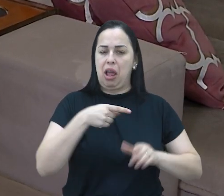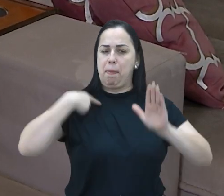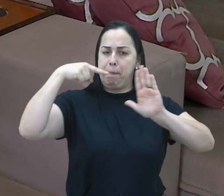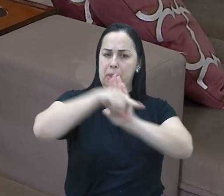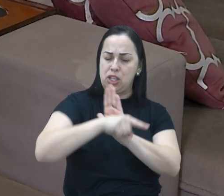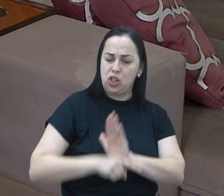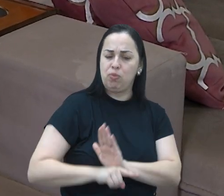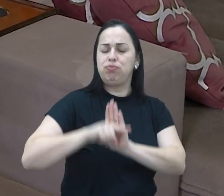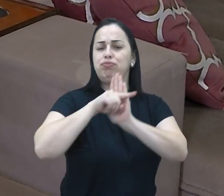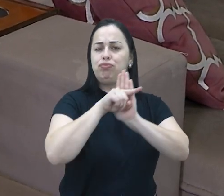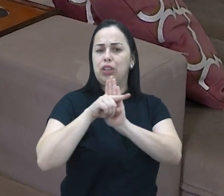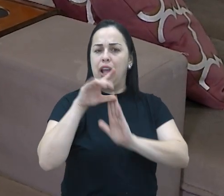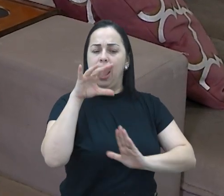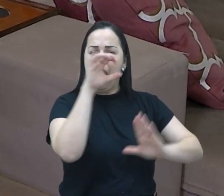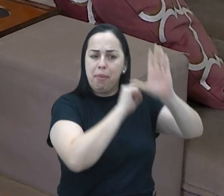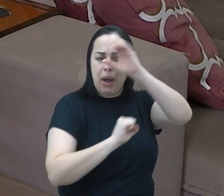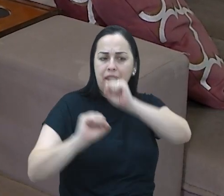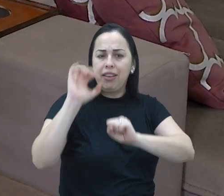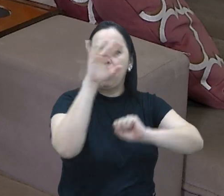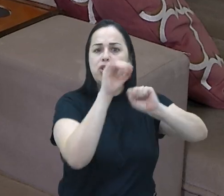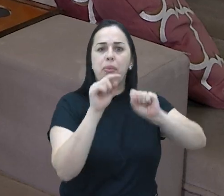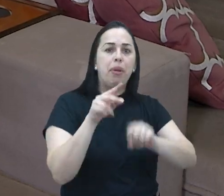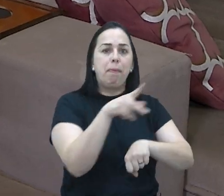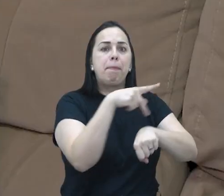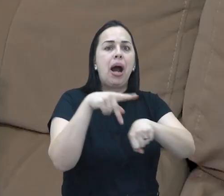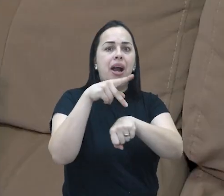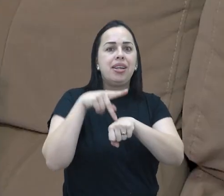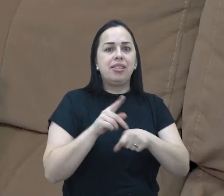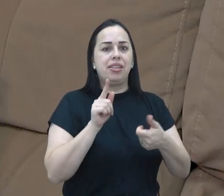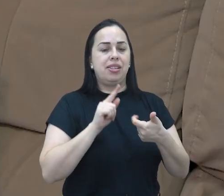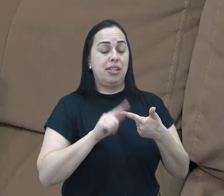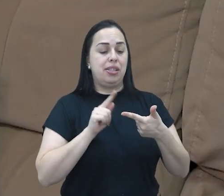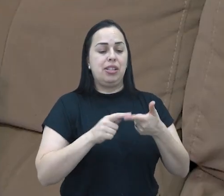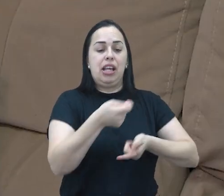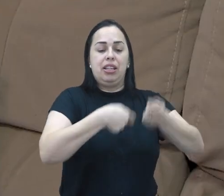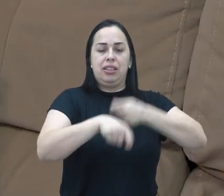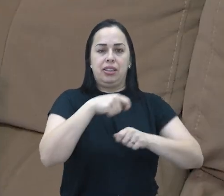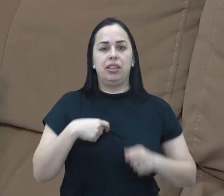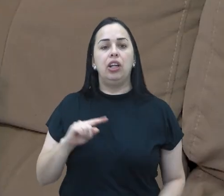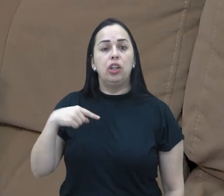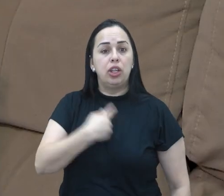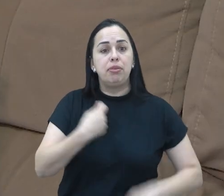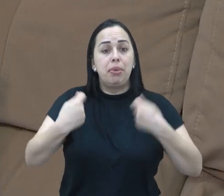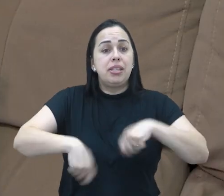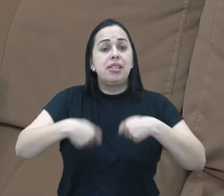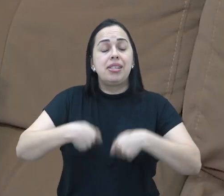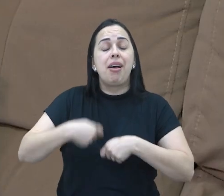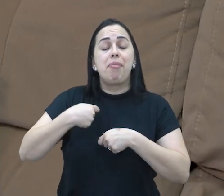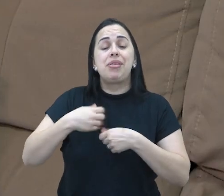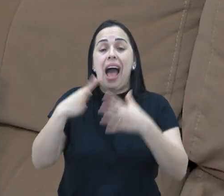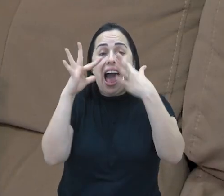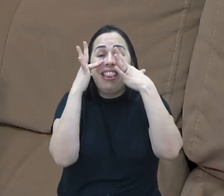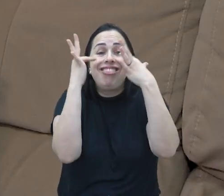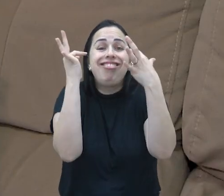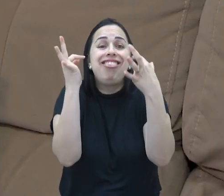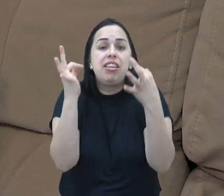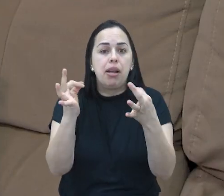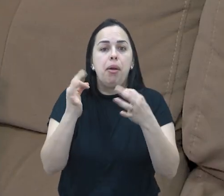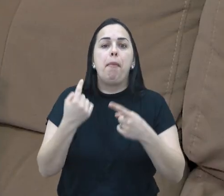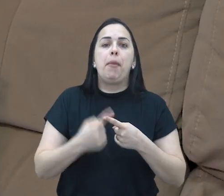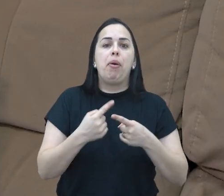economia e a administração de cidades e países. É muito importante a gente sempre estar antenado nesse assunto, porque